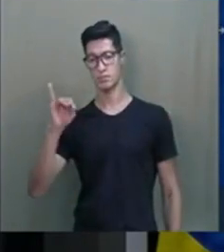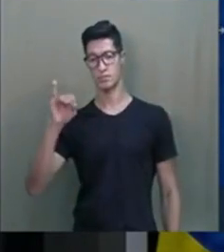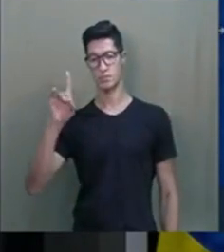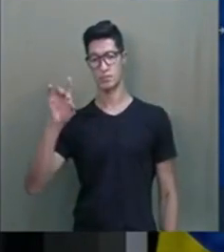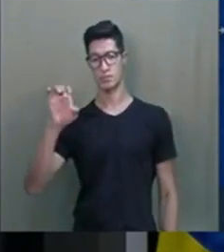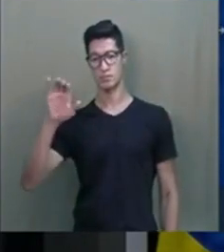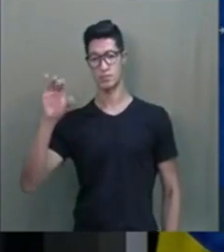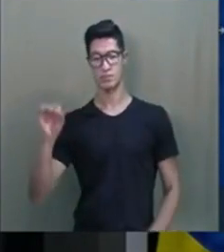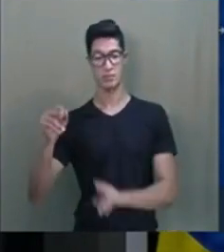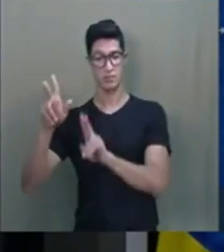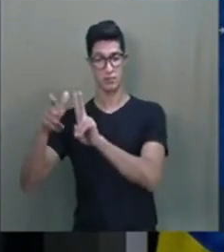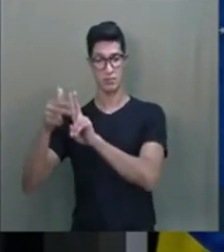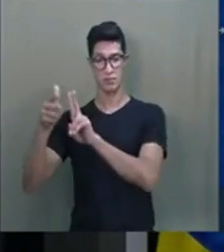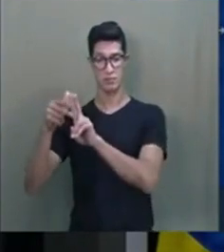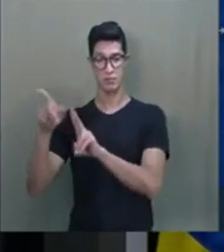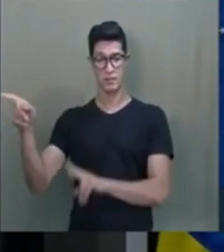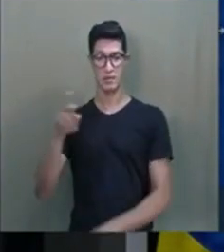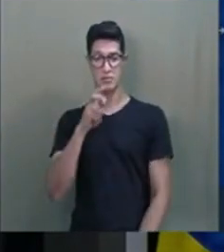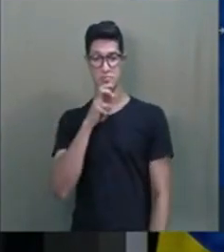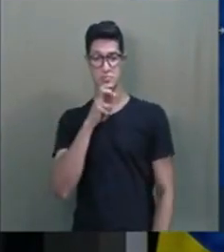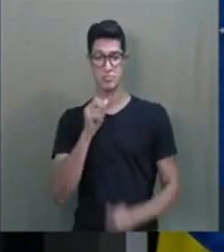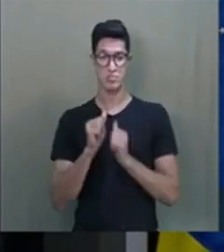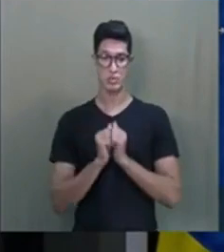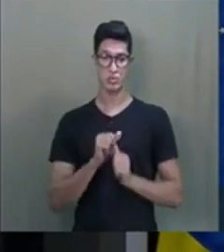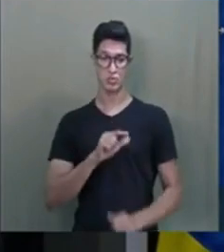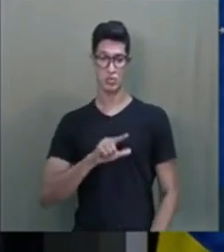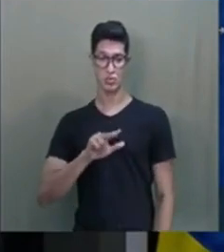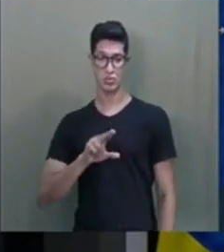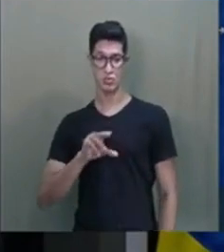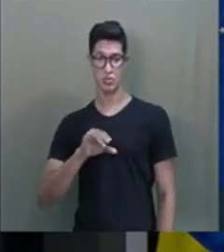que é um indígena lá em Sorocaba, junto com a Lúcia.